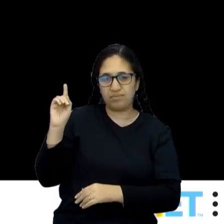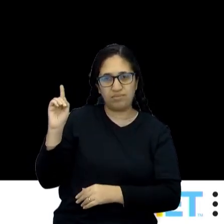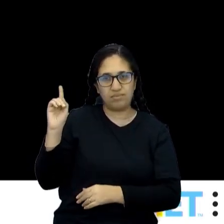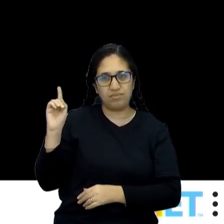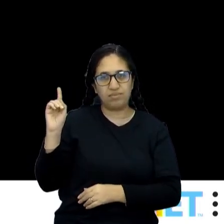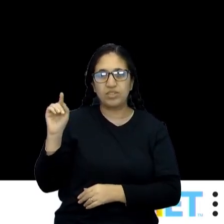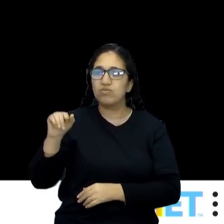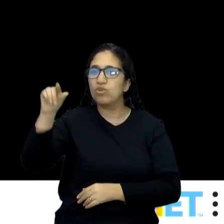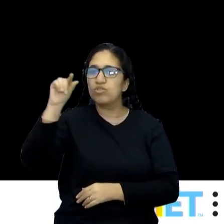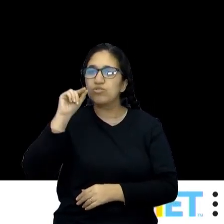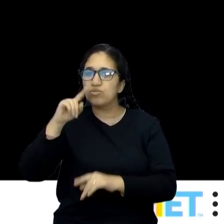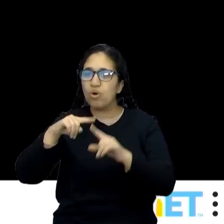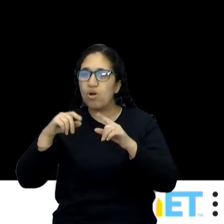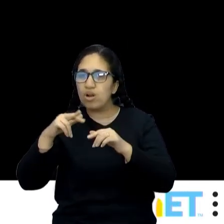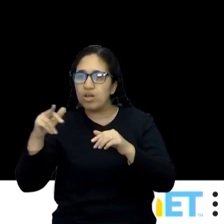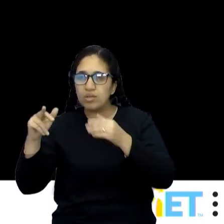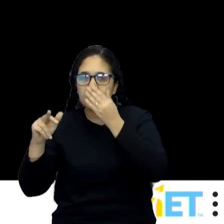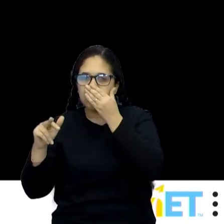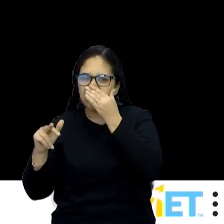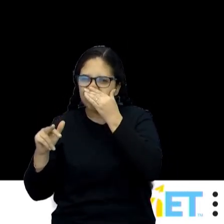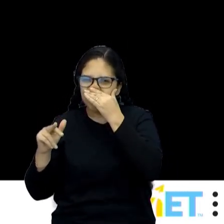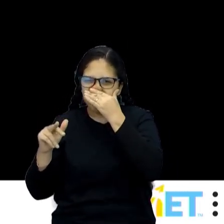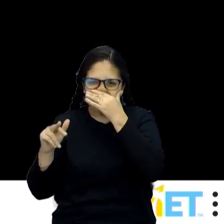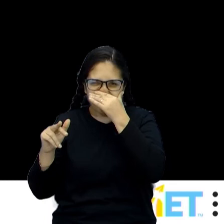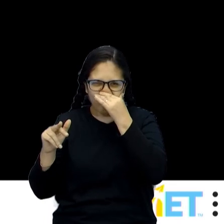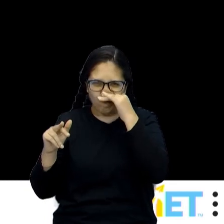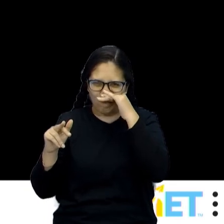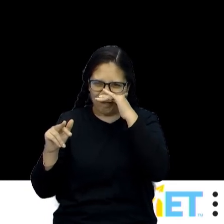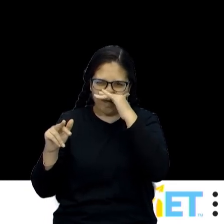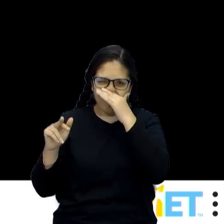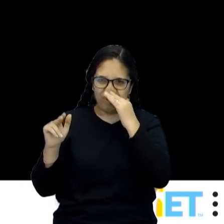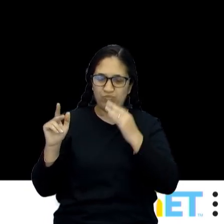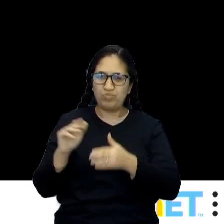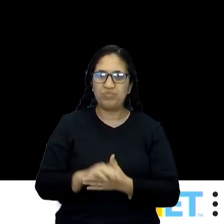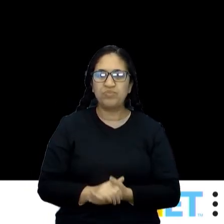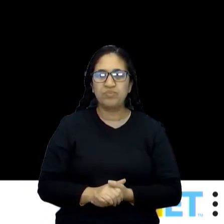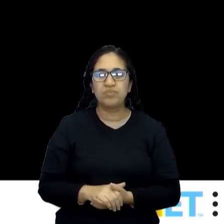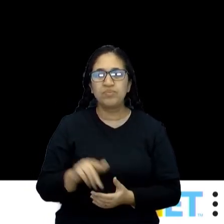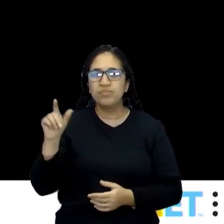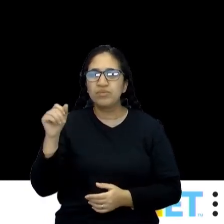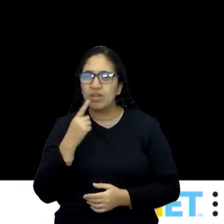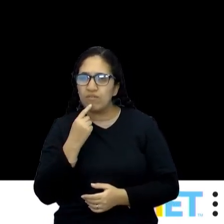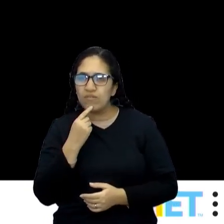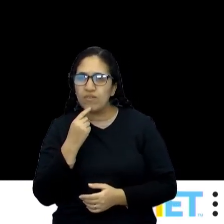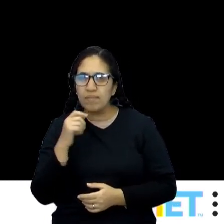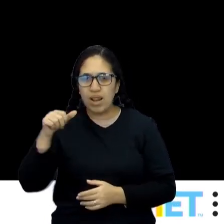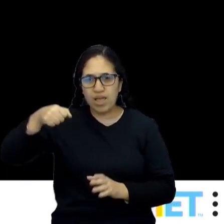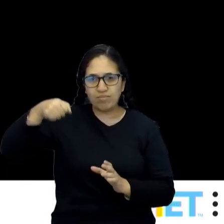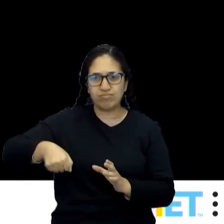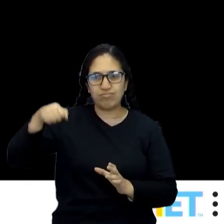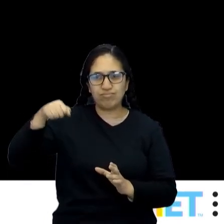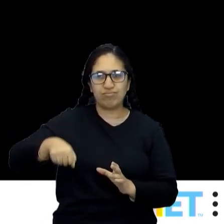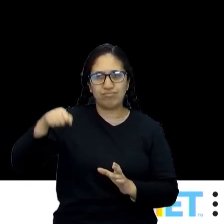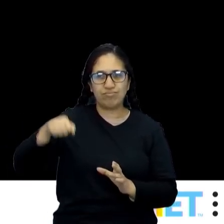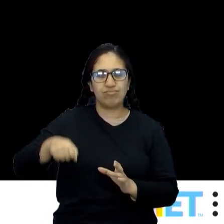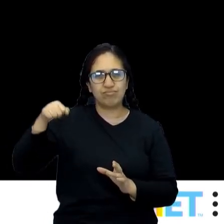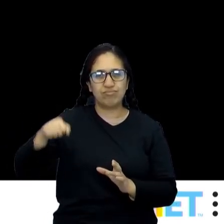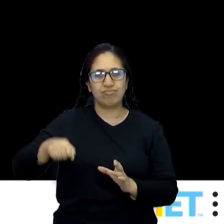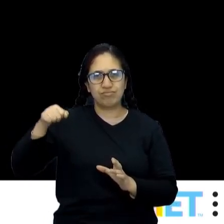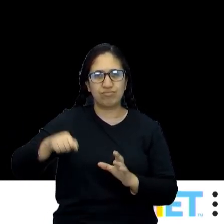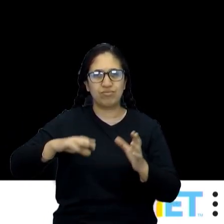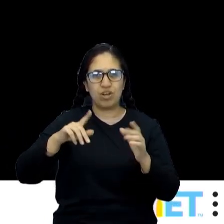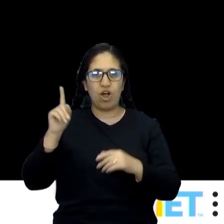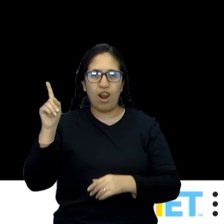Vou escolher uma partícula aqui, Vou escolher partícula vermelhinha. Elas são mais... movimentam muito mais,